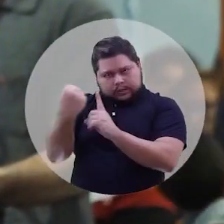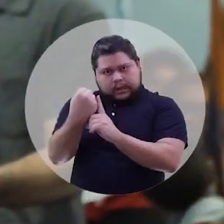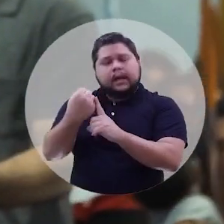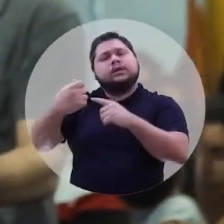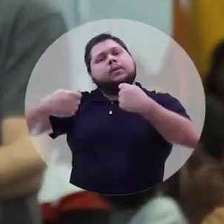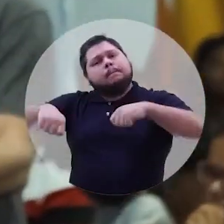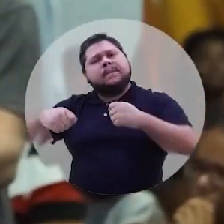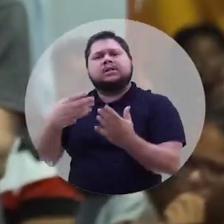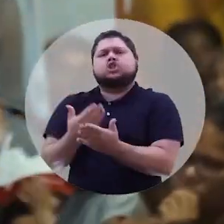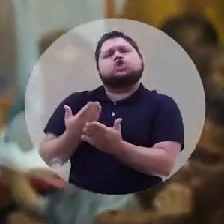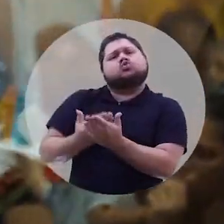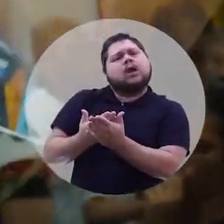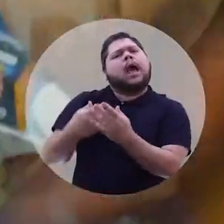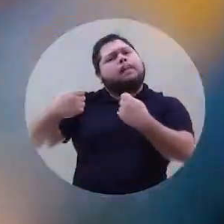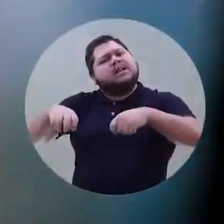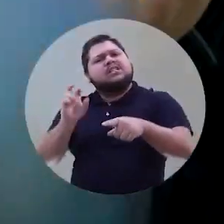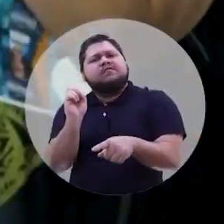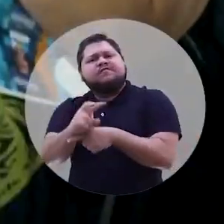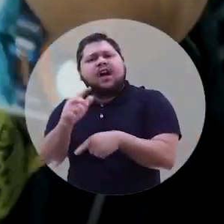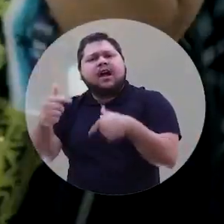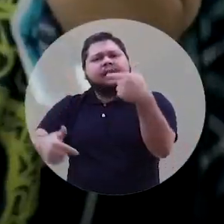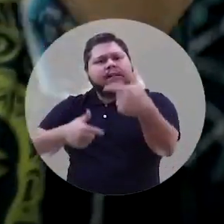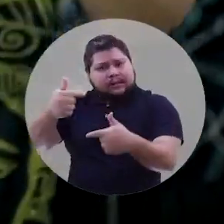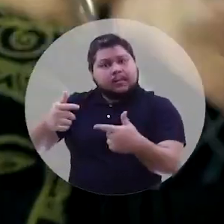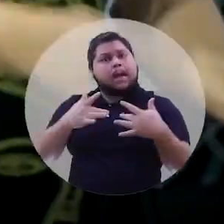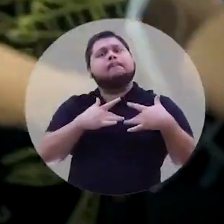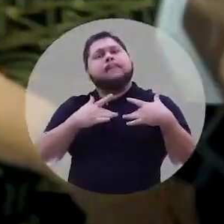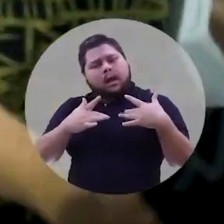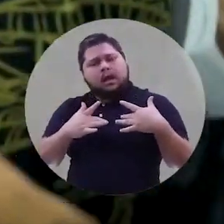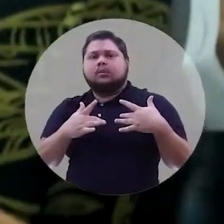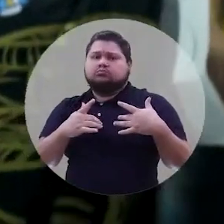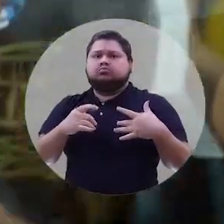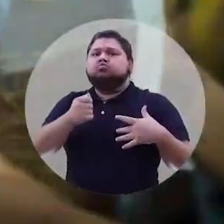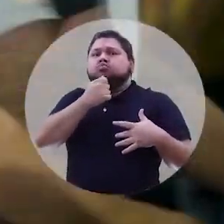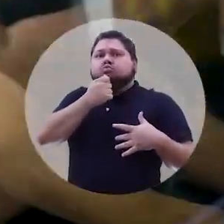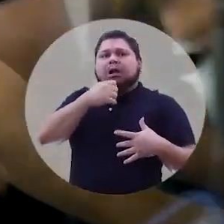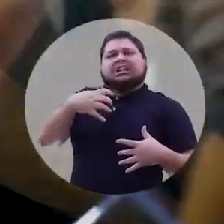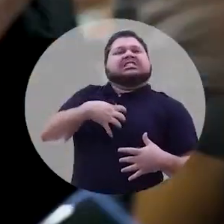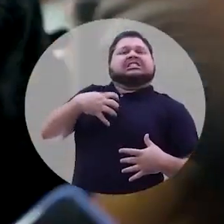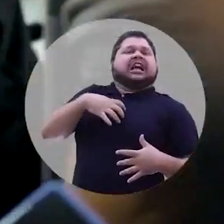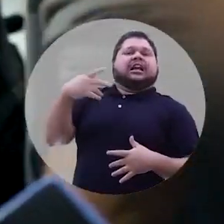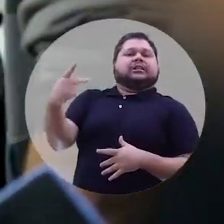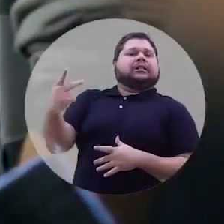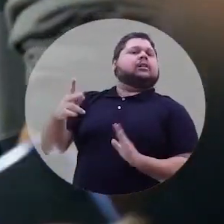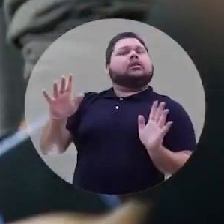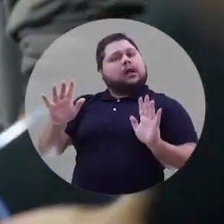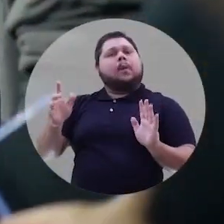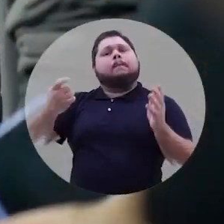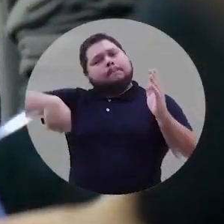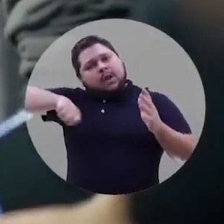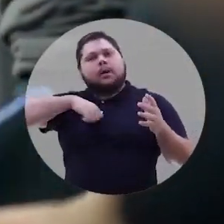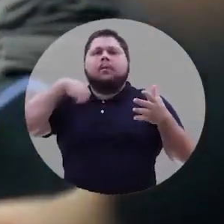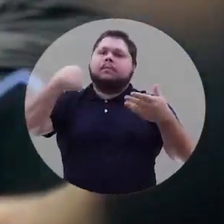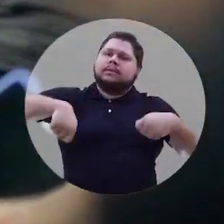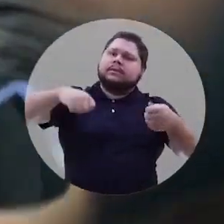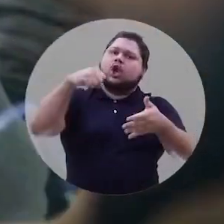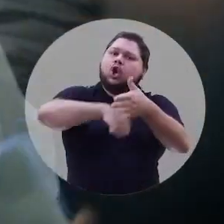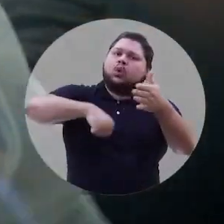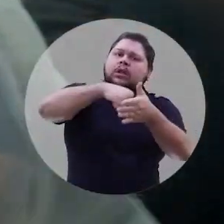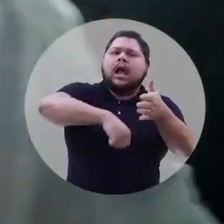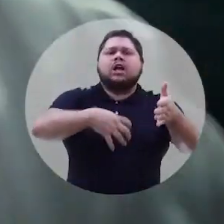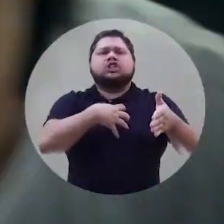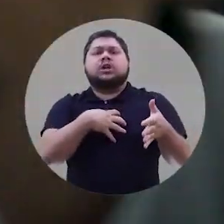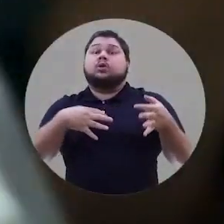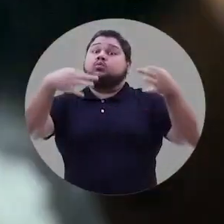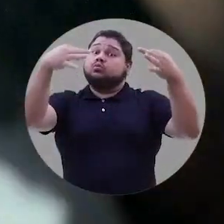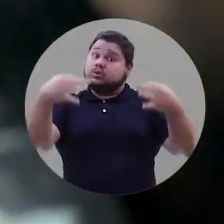mundo, que ter espaço na sociedade É pelo estudo, é pelo trabalho, é pelo merecimento Não é do jeitinho Nós